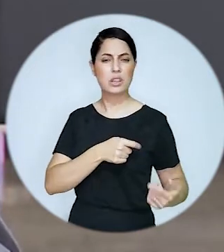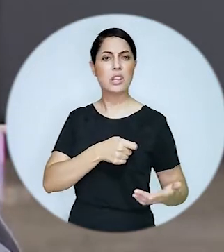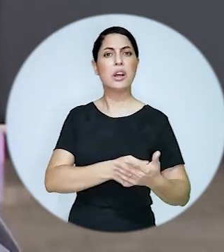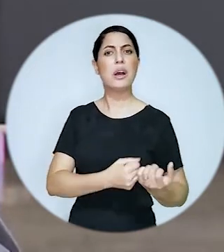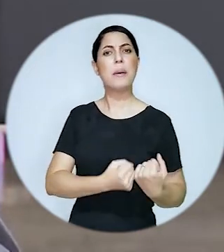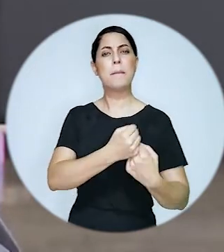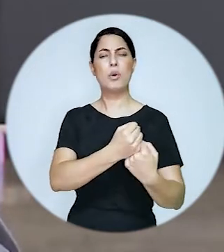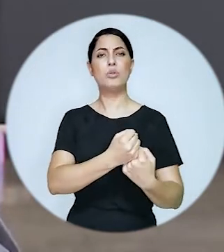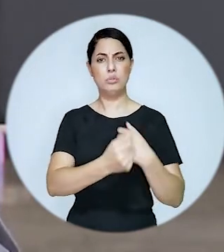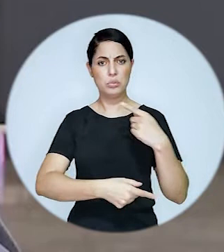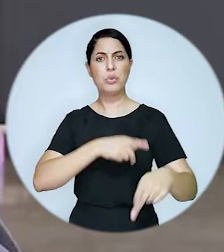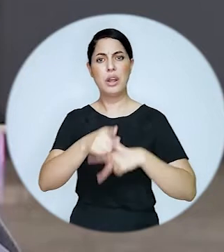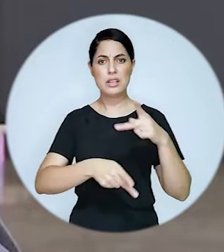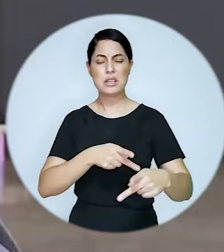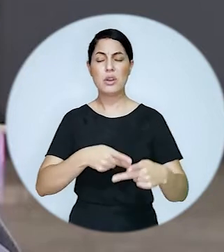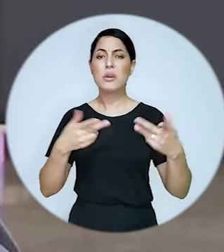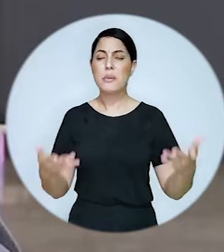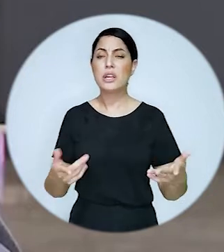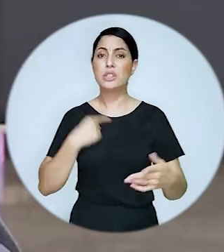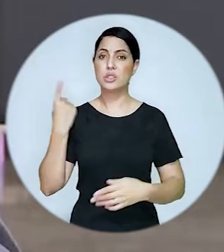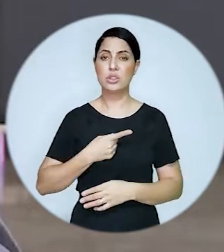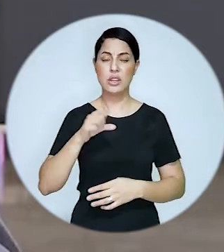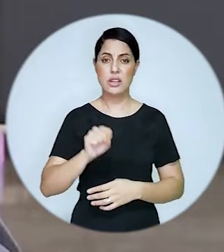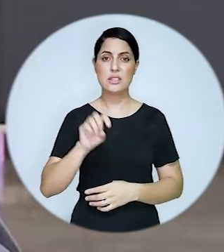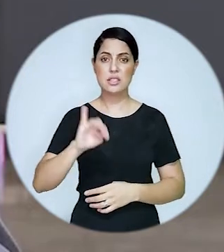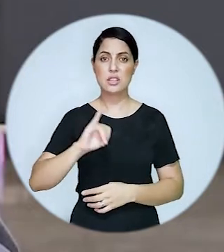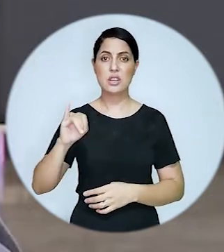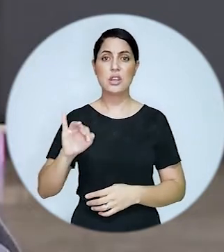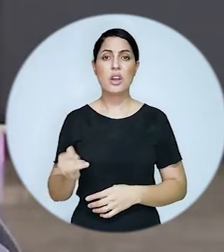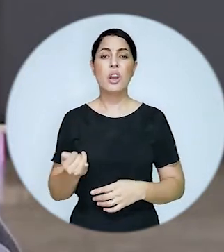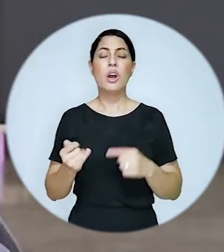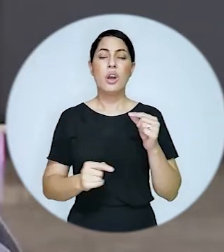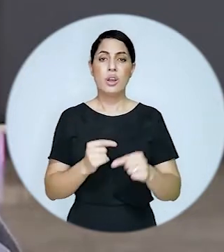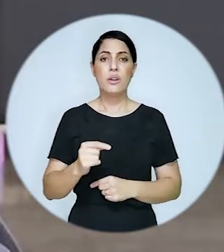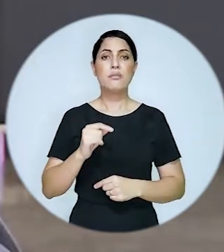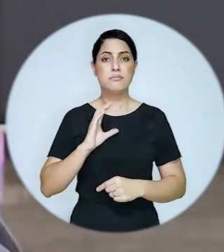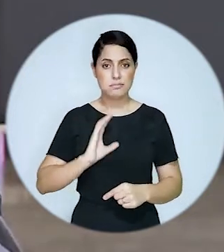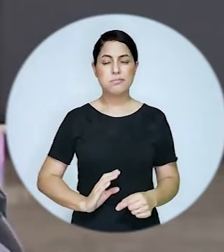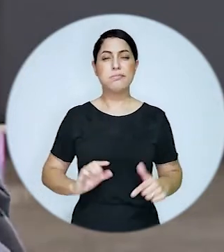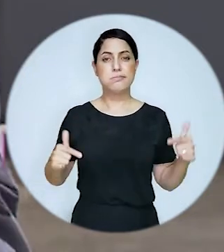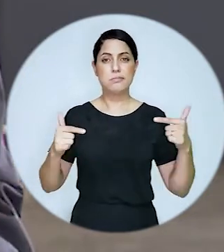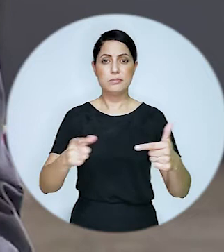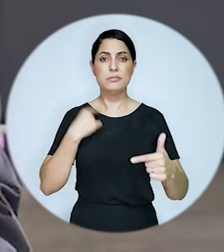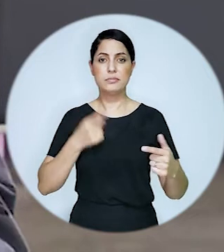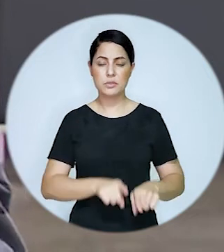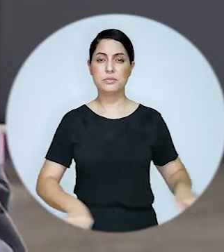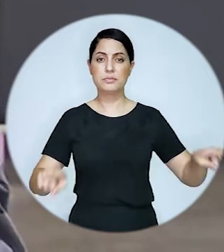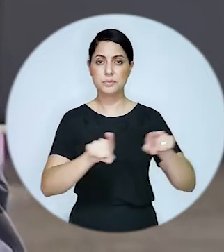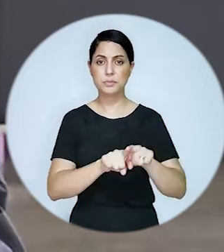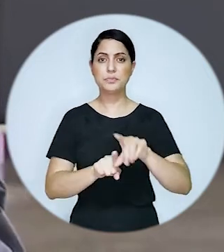STJ na condição de tribunal da cidadania, repito, está alinhado com a OAB